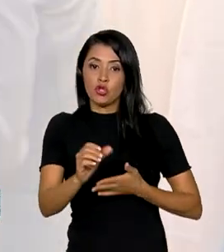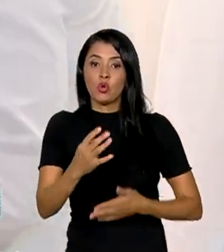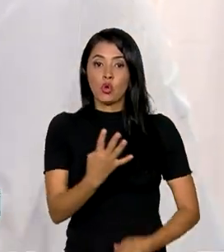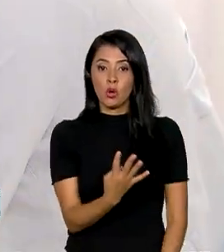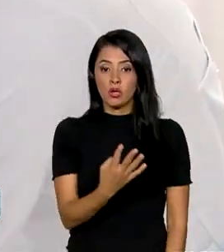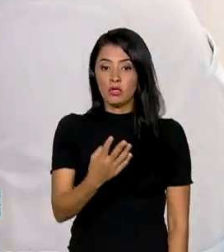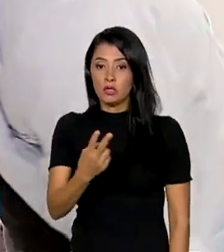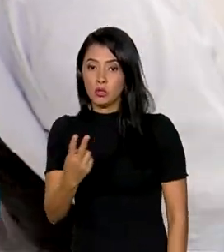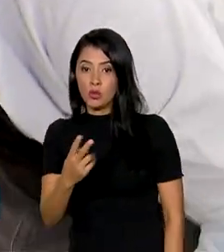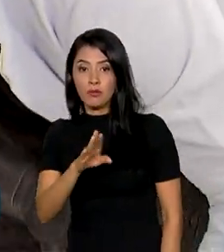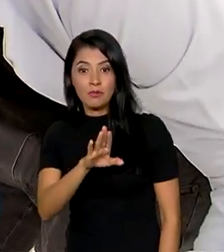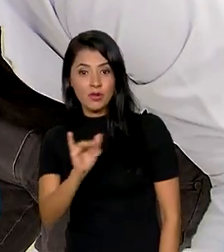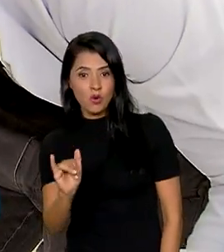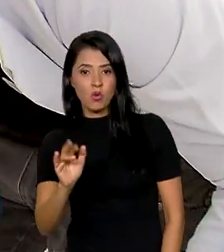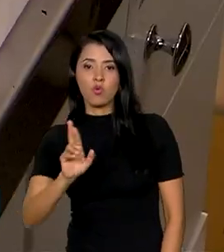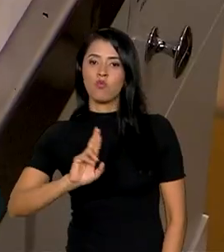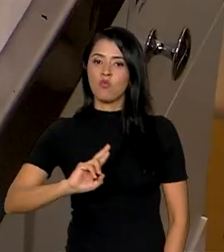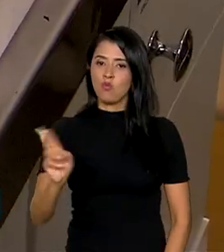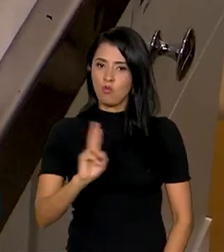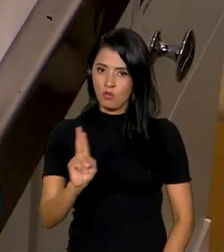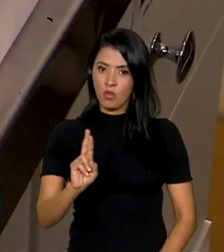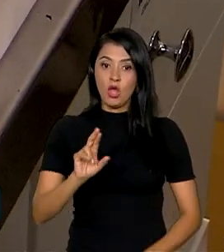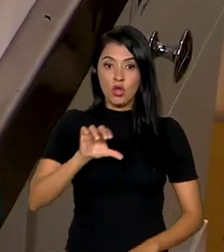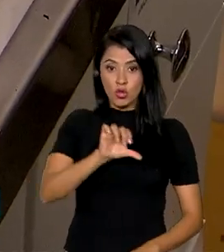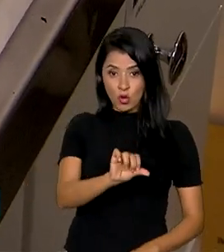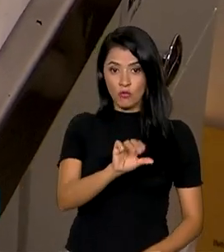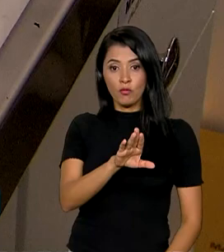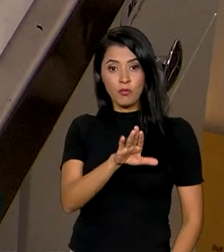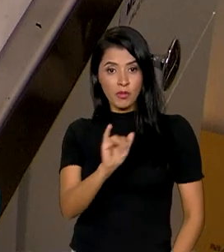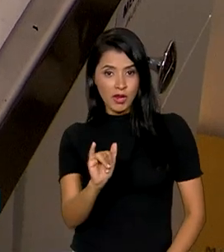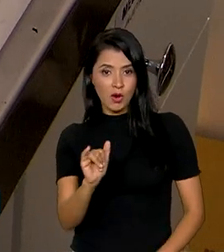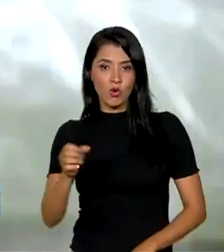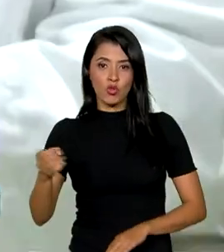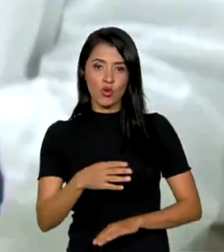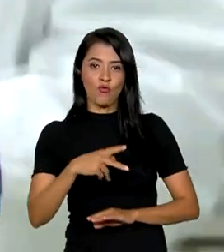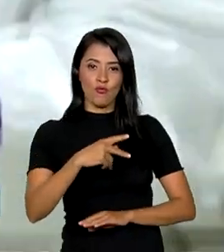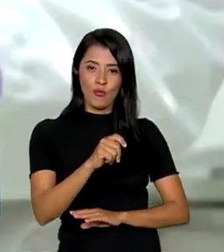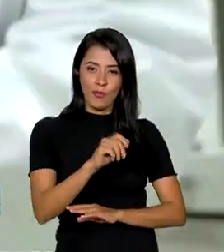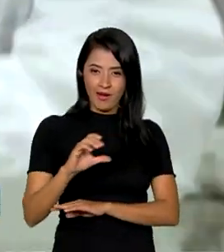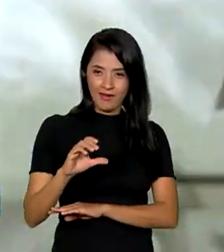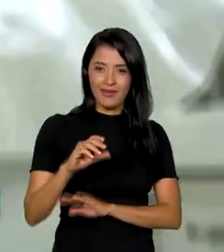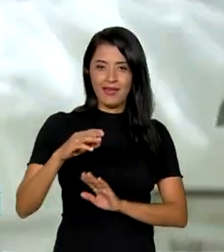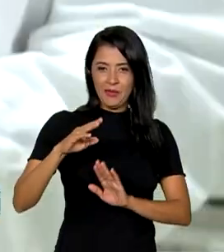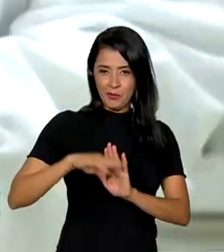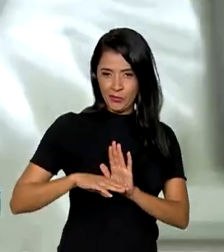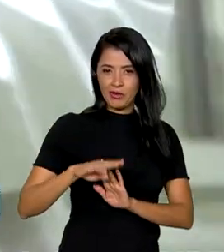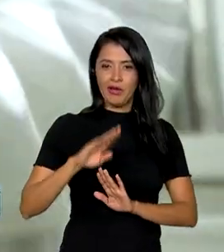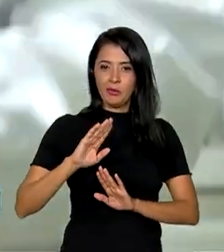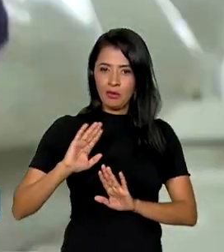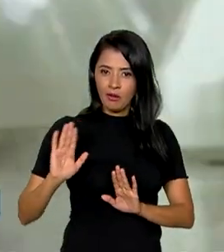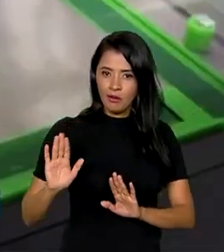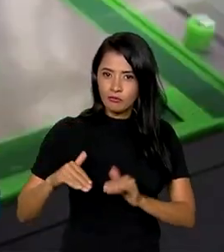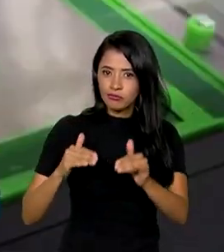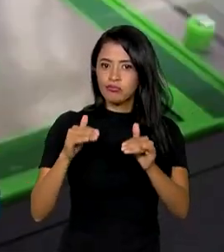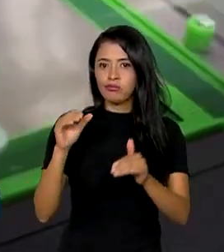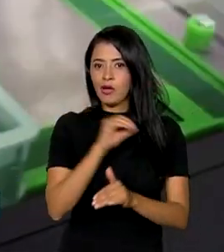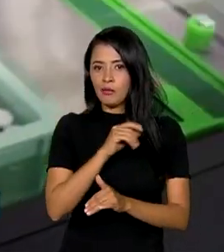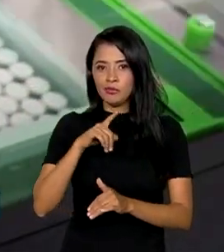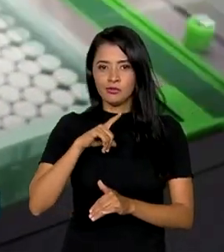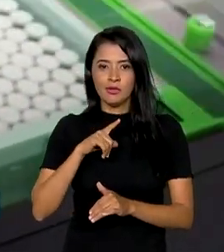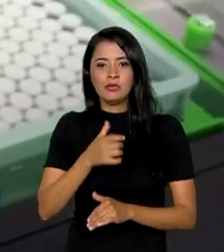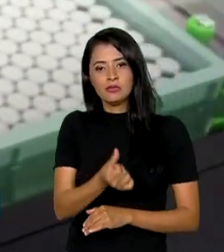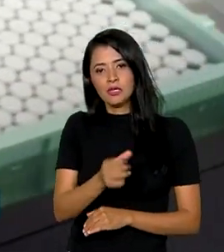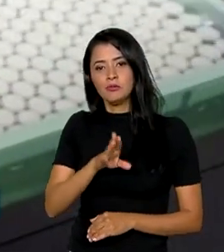42 bilhões de reais, sendo 9 bilhões do novo PAC, o Programa de Aceleração do Crescimento, 6